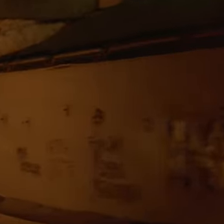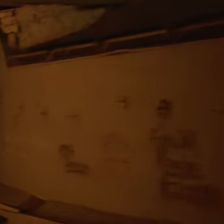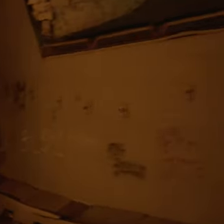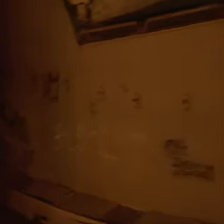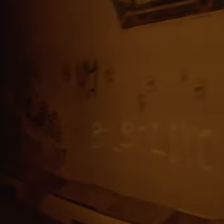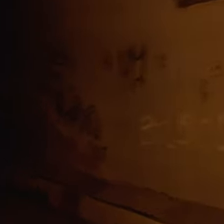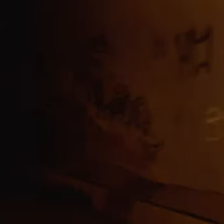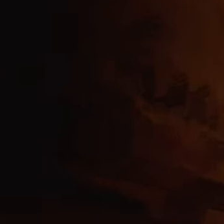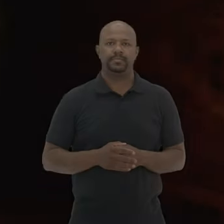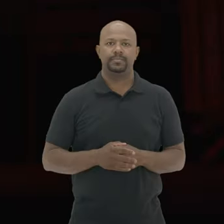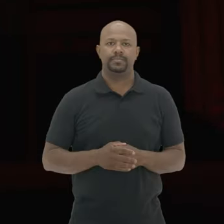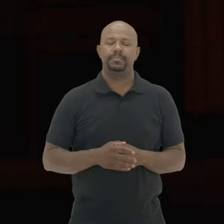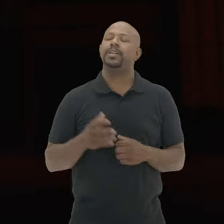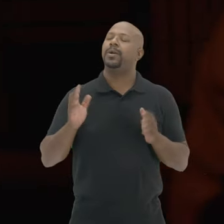cima